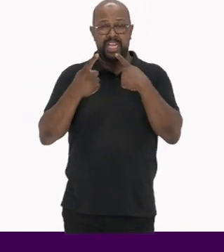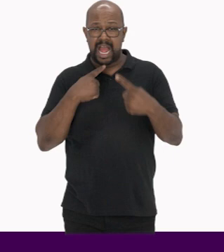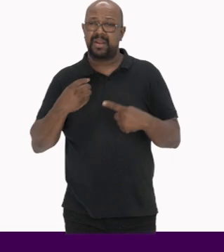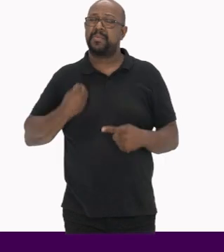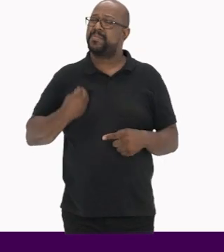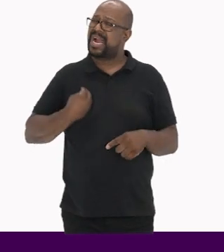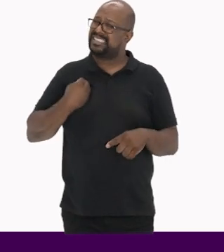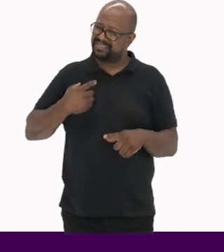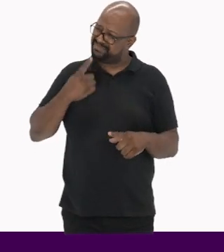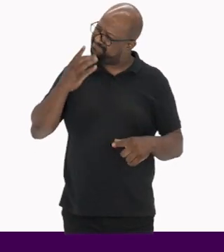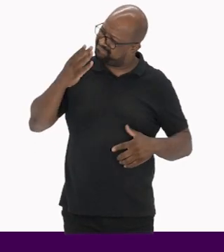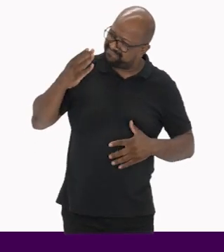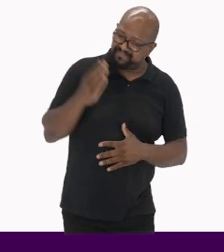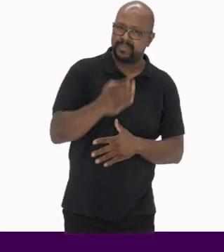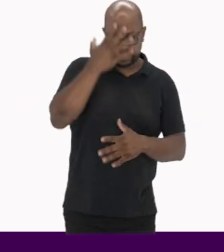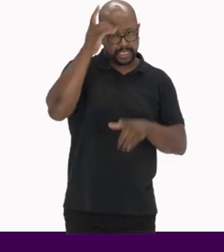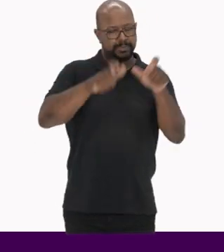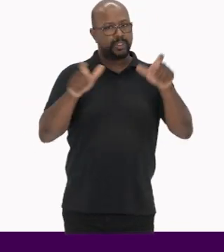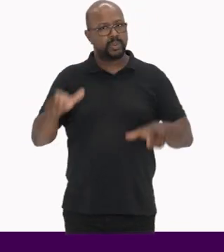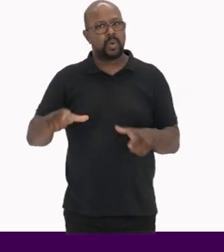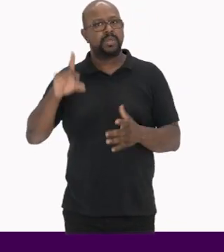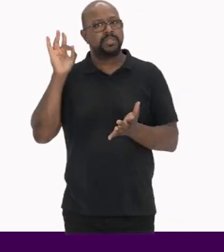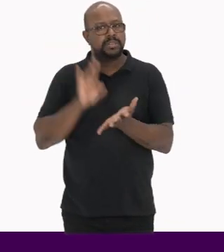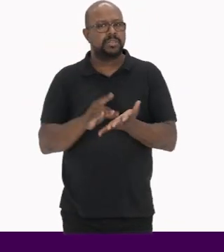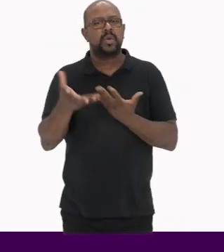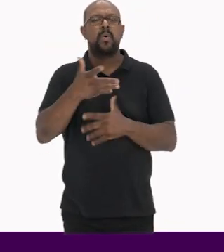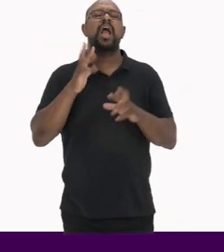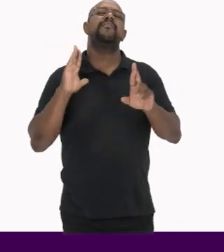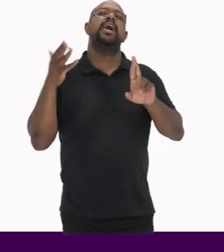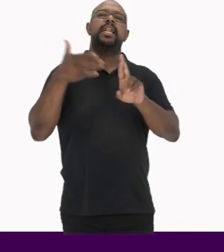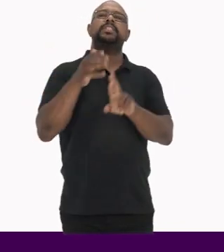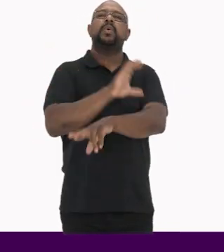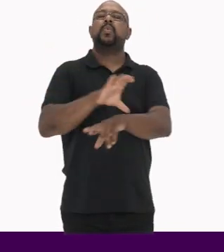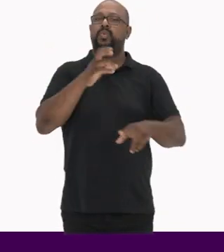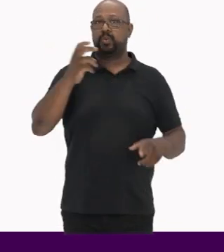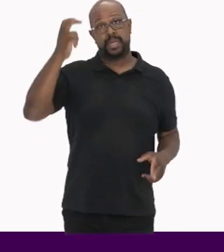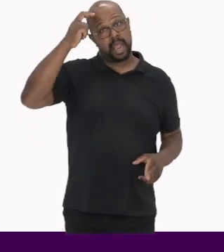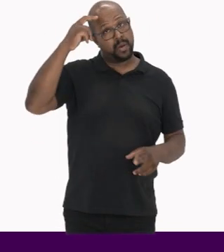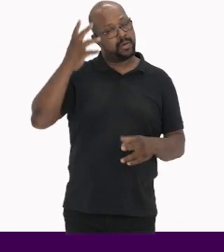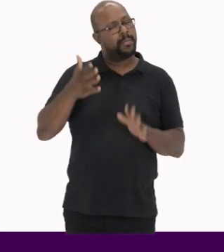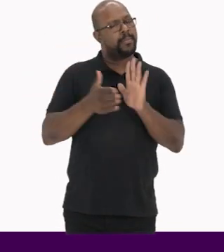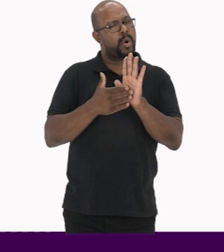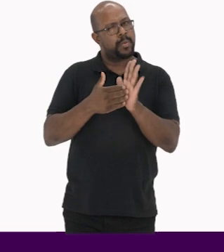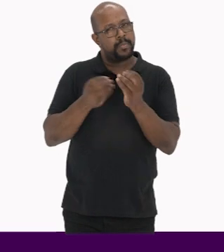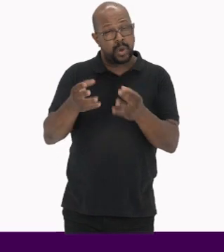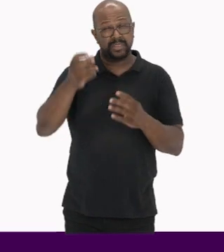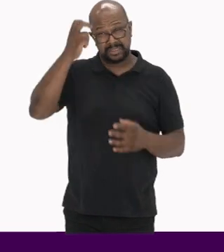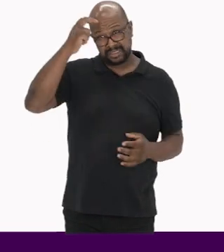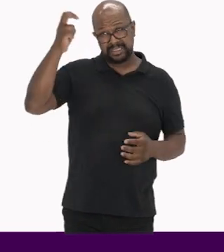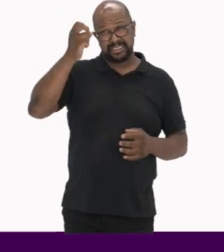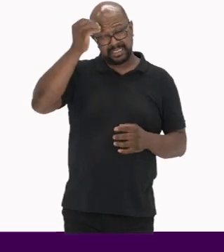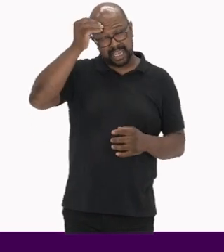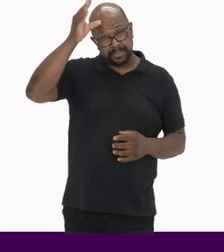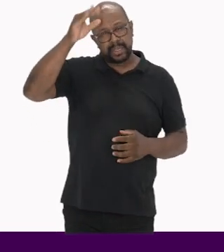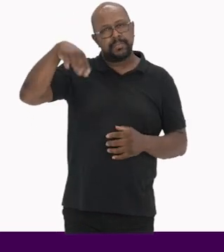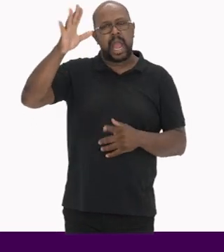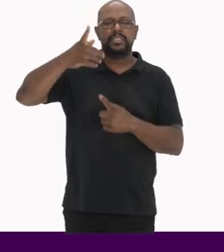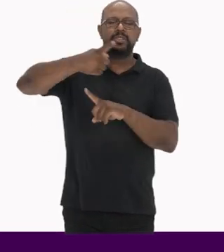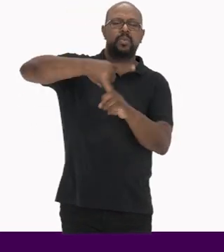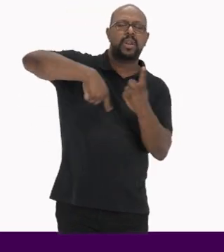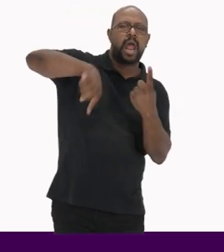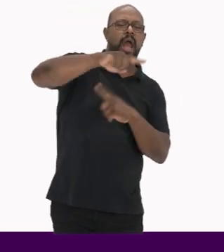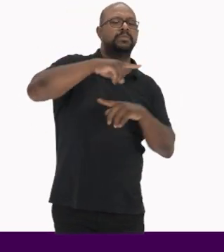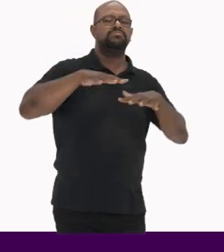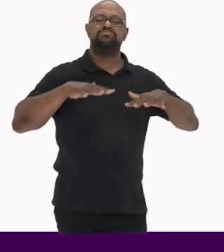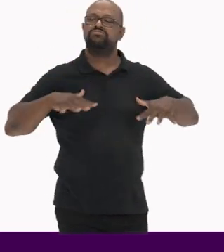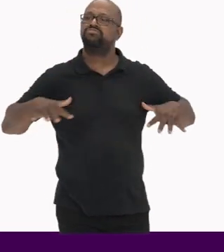e participação direta das pessoas envolvidas com as referências culturais Propondo que os saberes sejam mais circulares